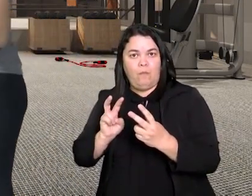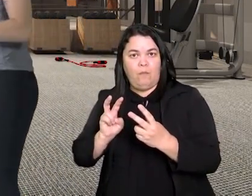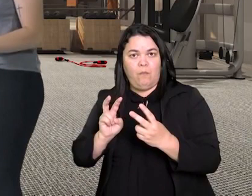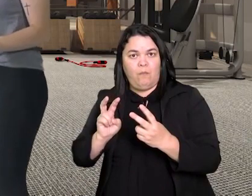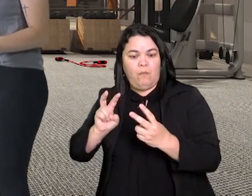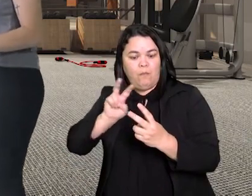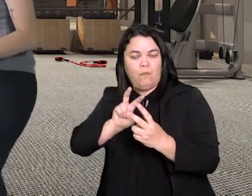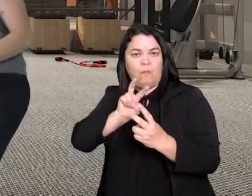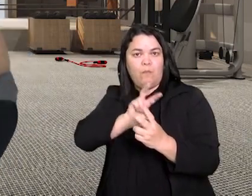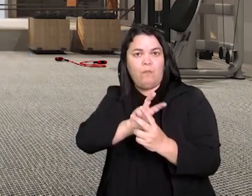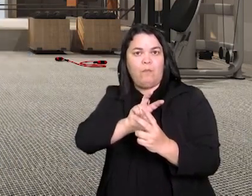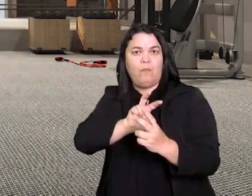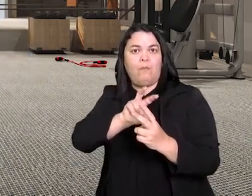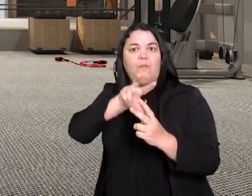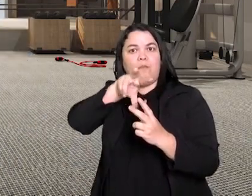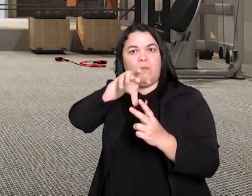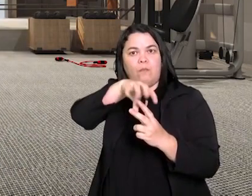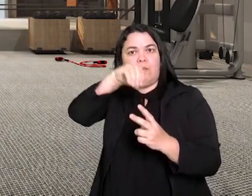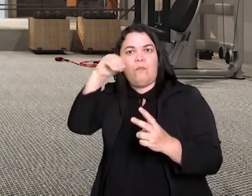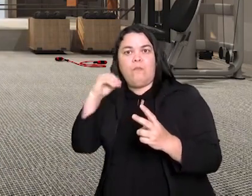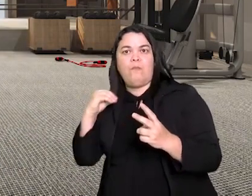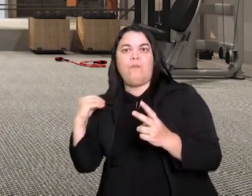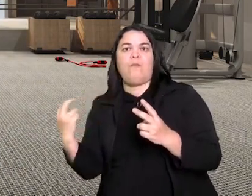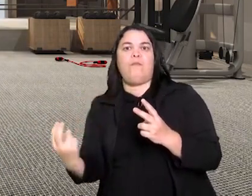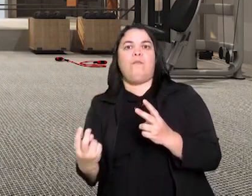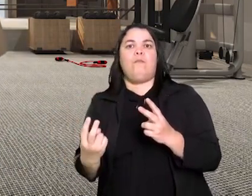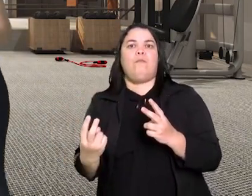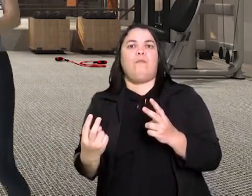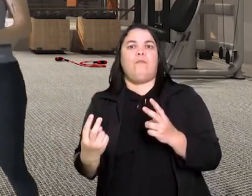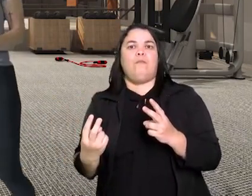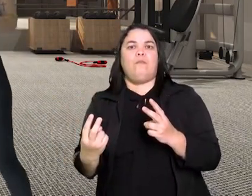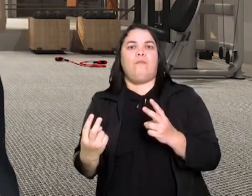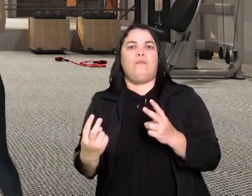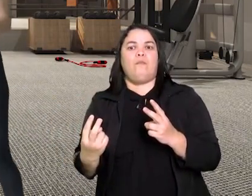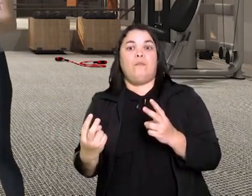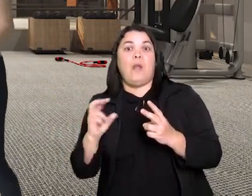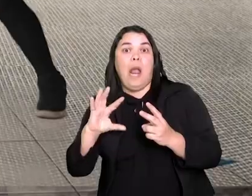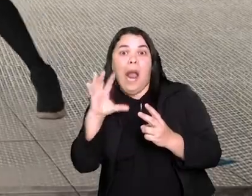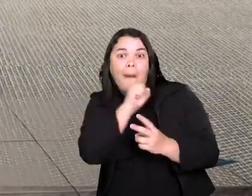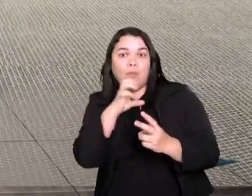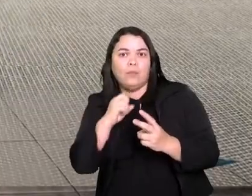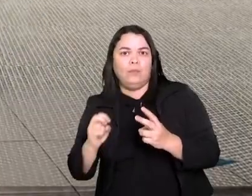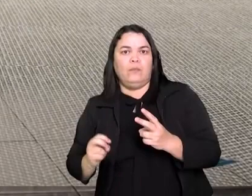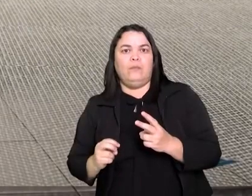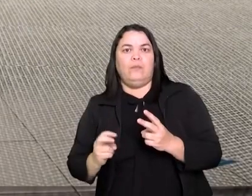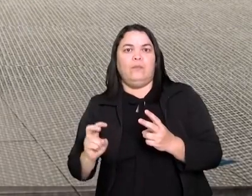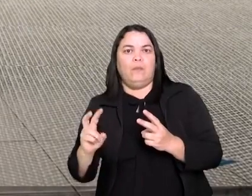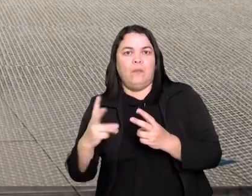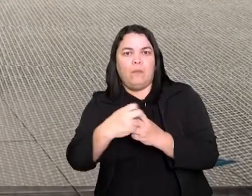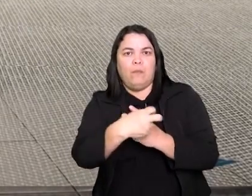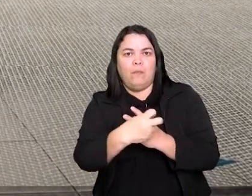coloquei para frente um, dois tirei o prendedor agora eu vou fazer isso mais rápido.